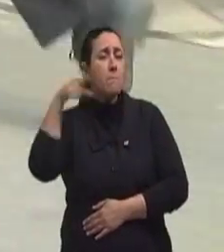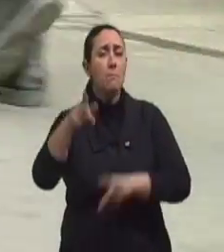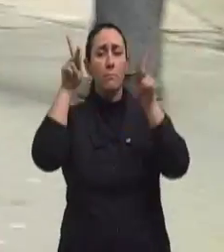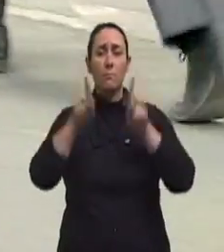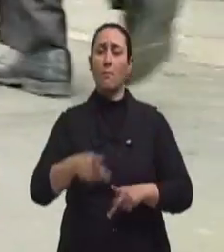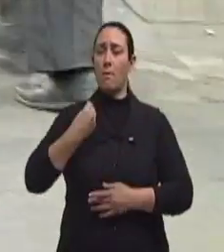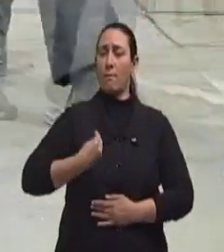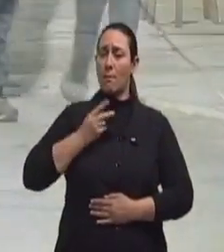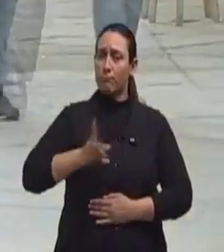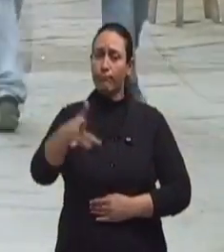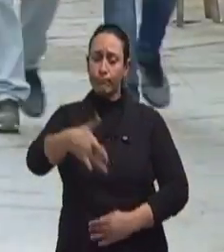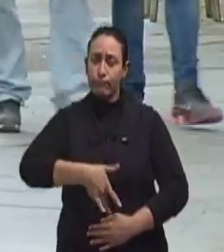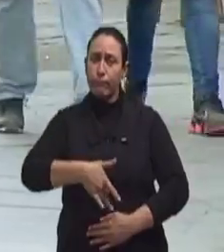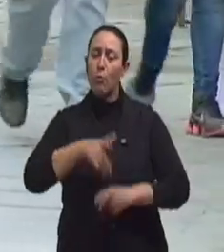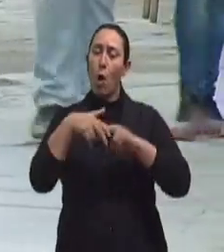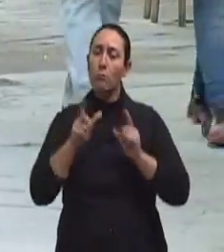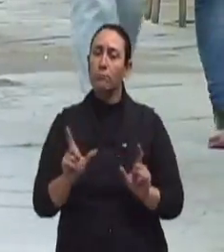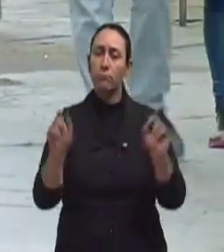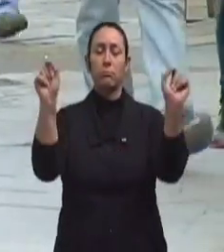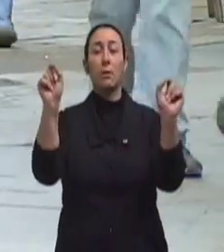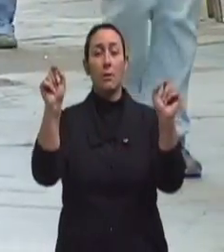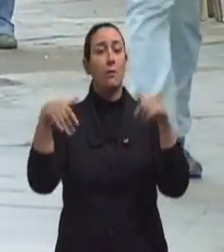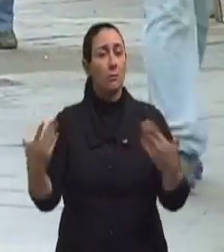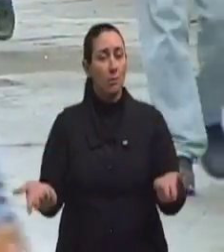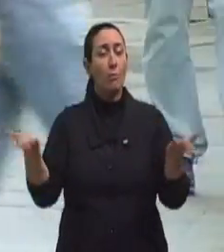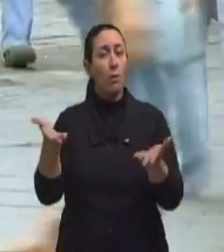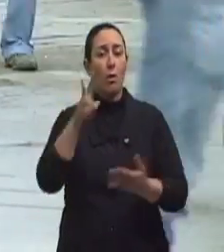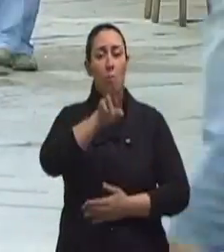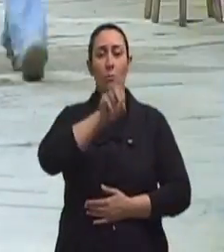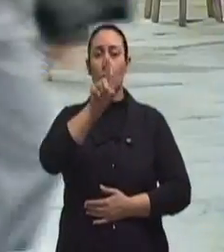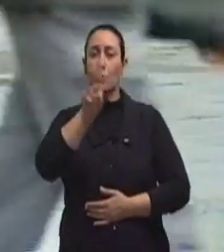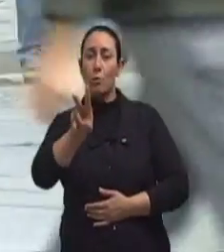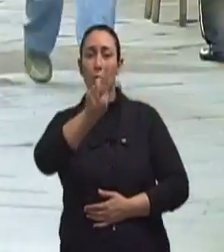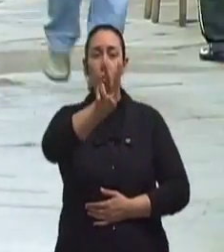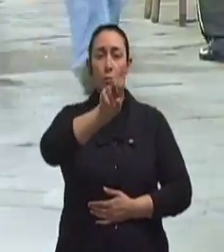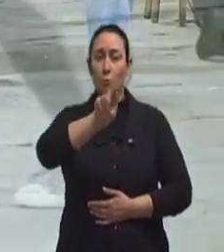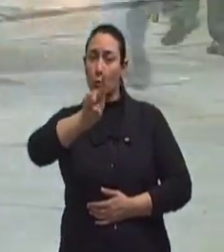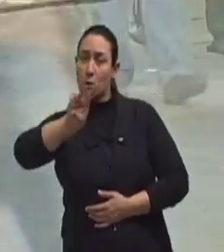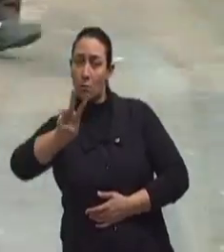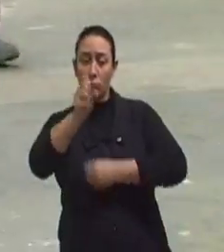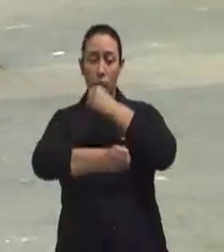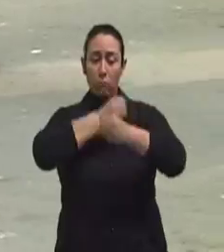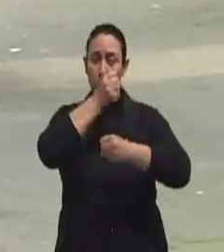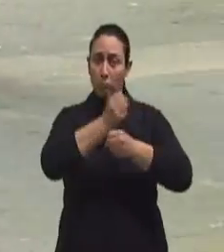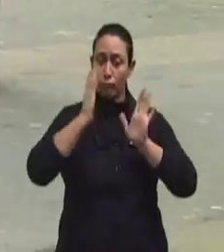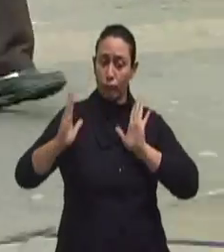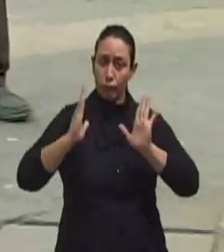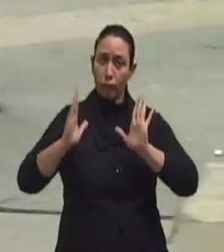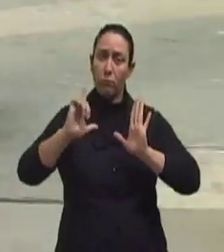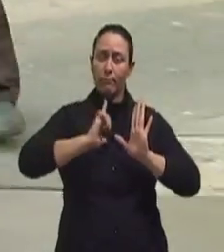estimativa de incidência de câncer, elaborada para o ano 2012-2013, para diversos tipos de